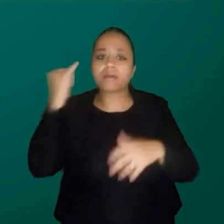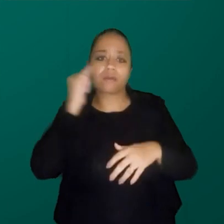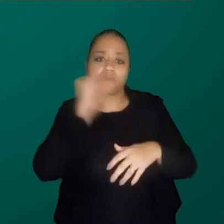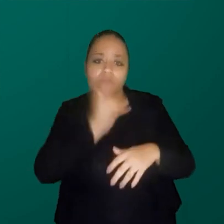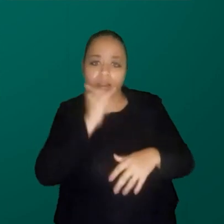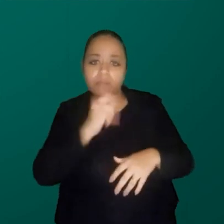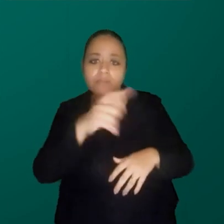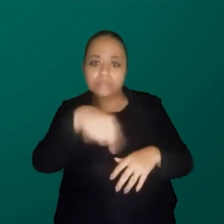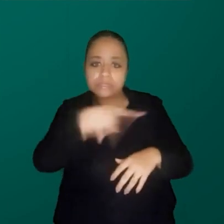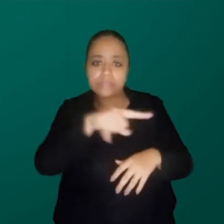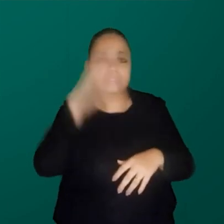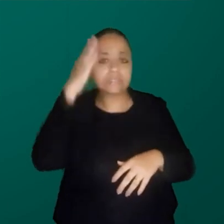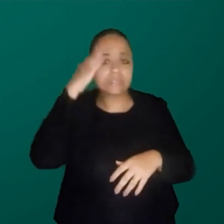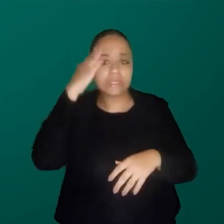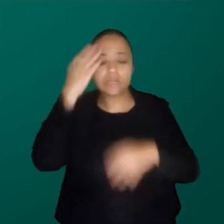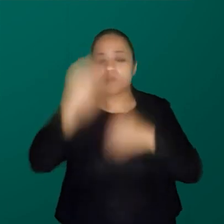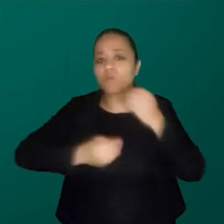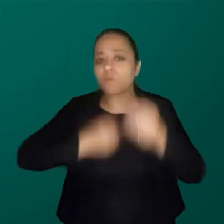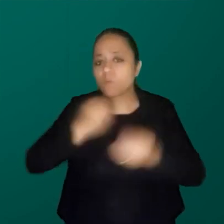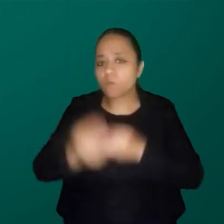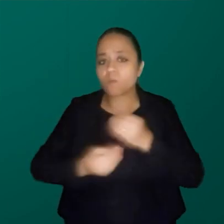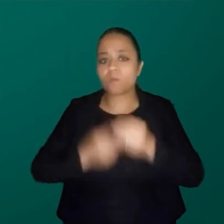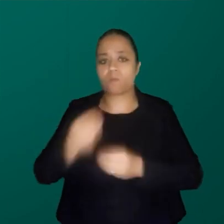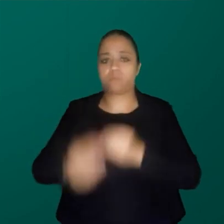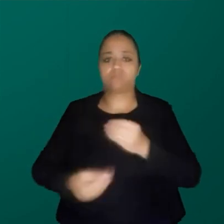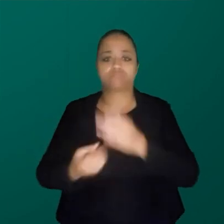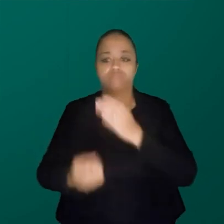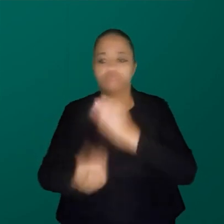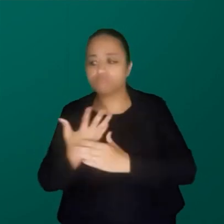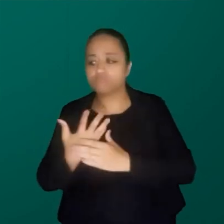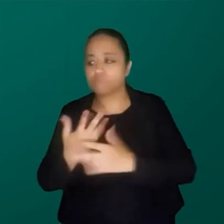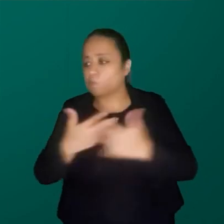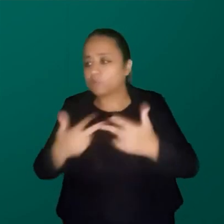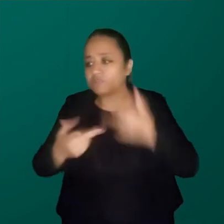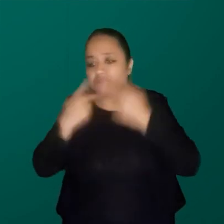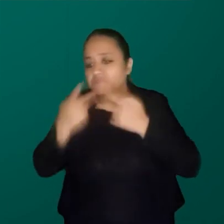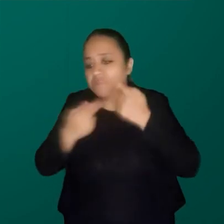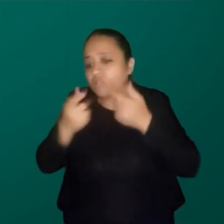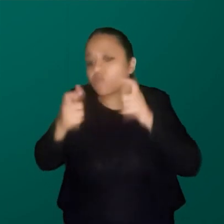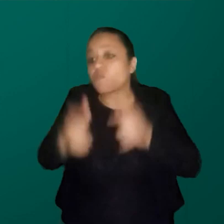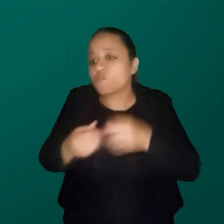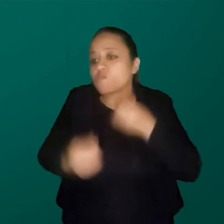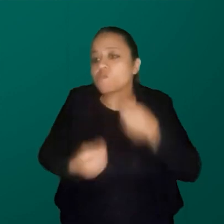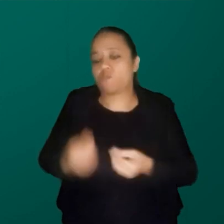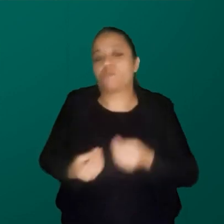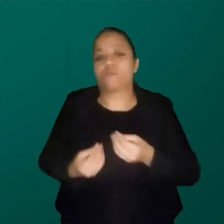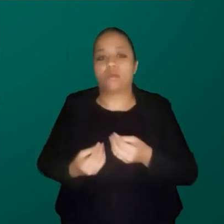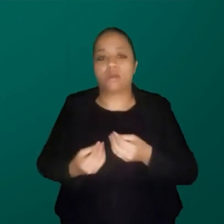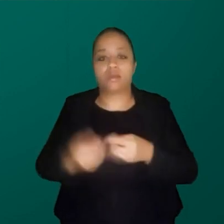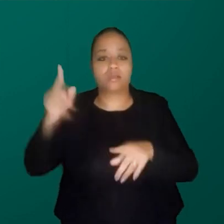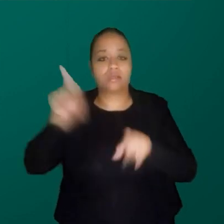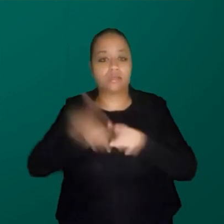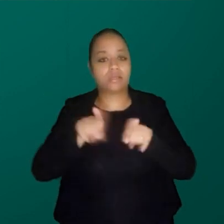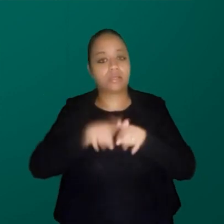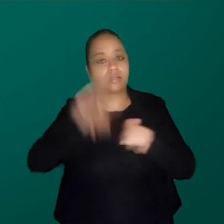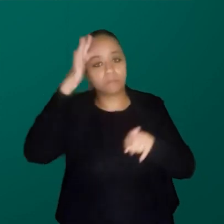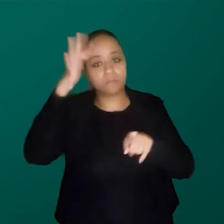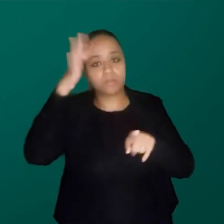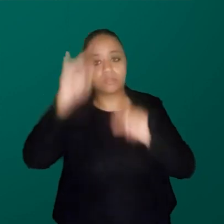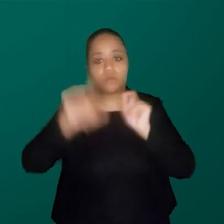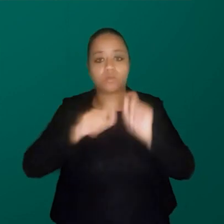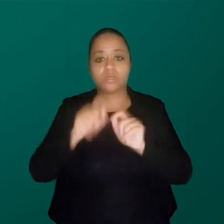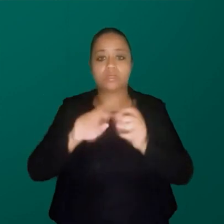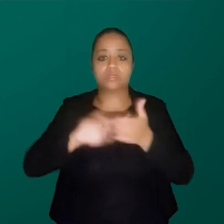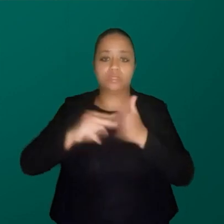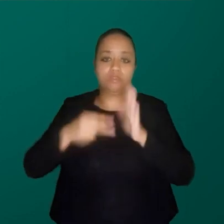e tentarem entender de onde vem isso que eu estou dizendo. e também para a gente pensar sobre o que